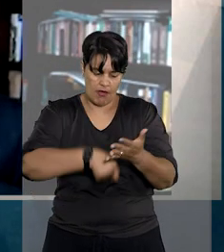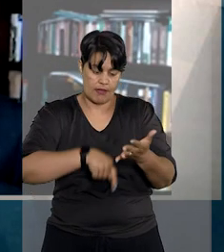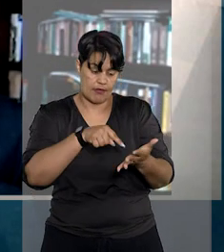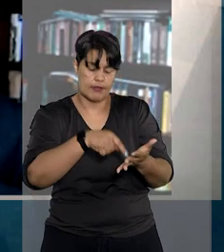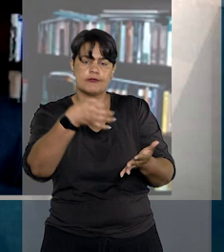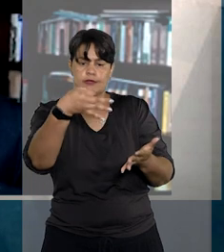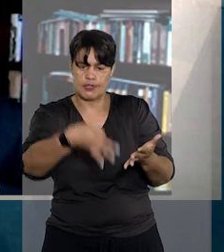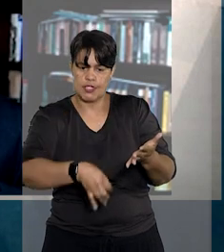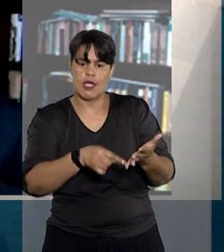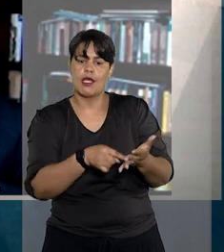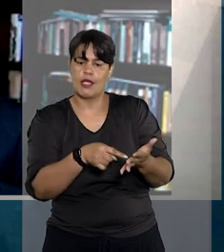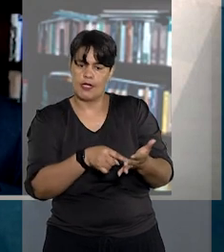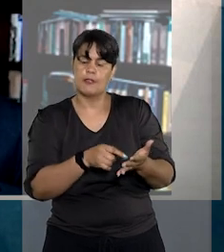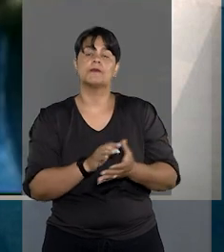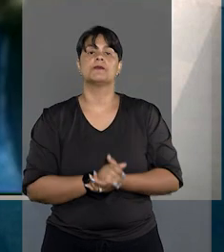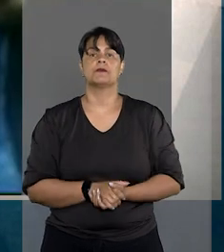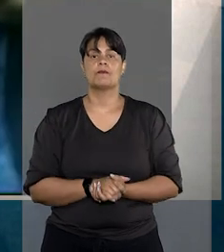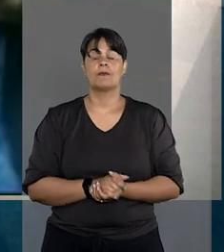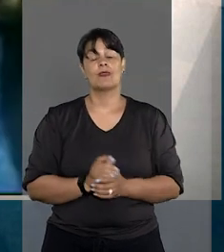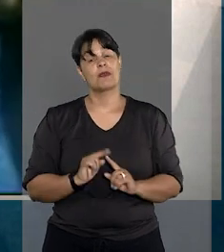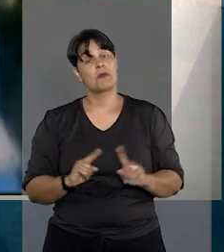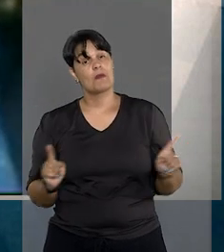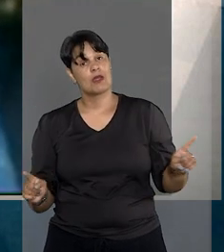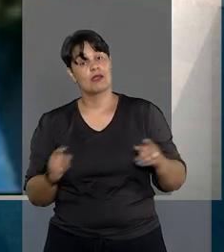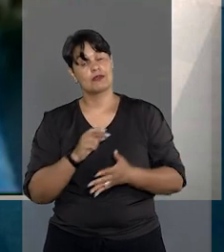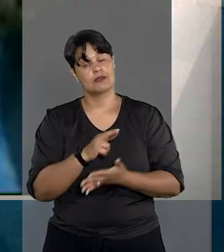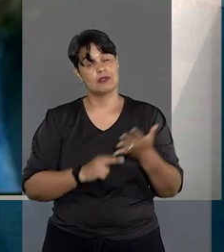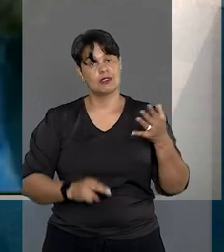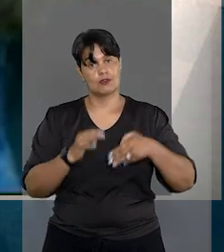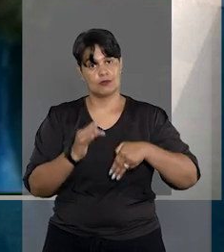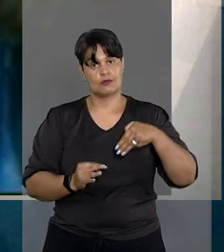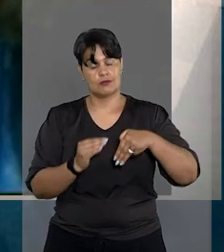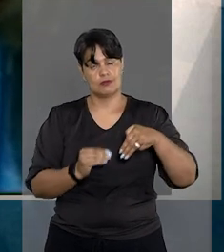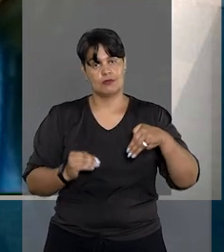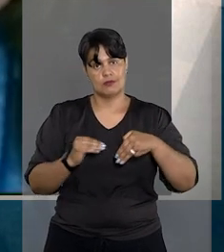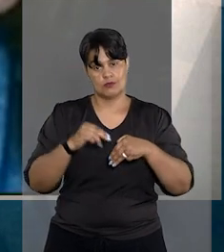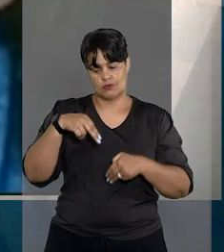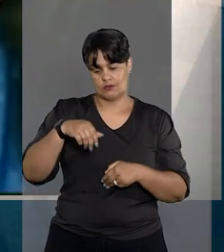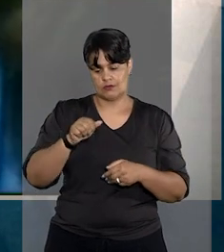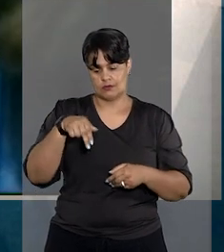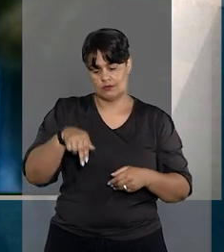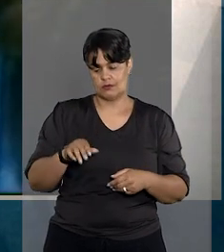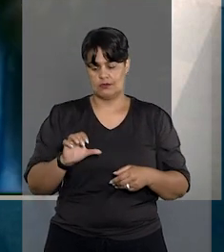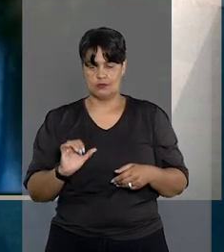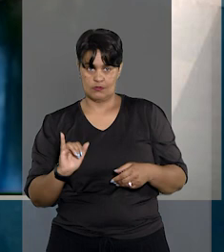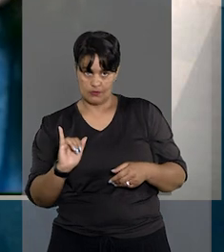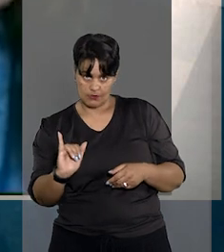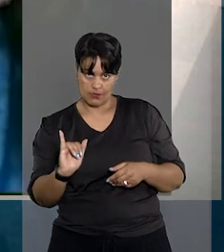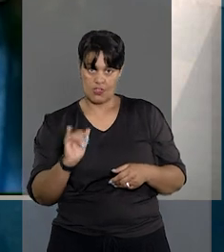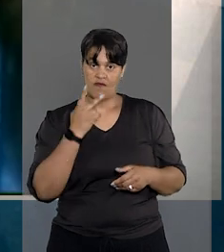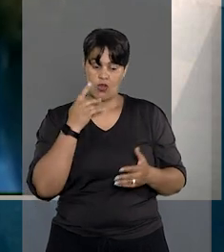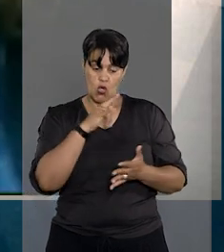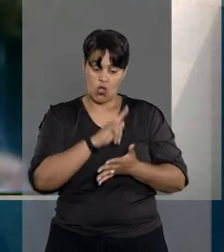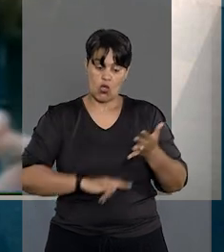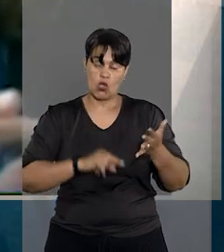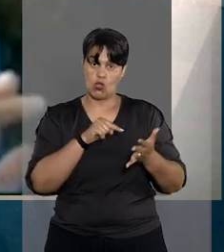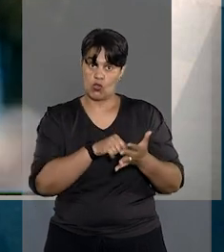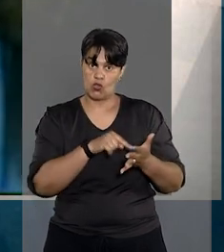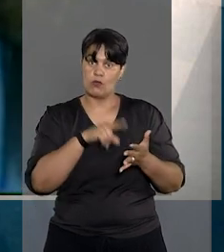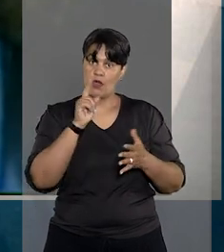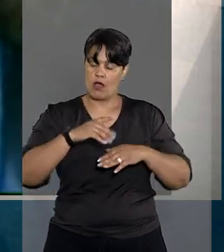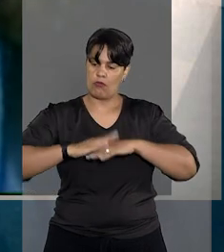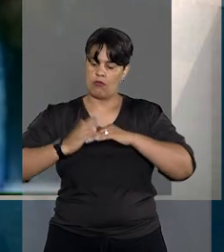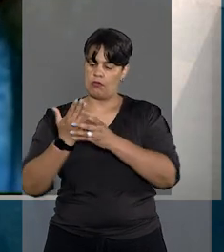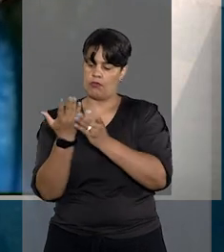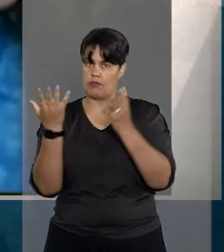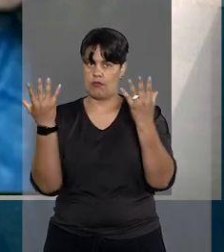como a grafia no documento. Mas a relatora do recurso, ministra Nancy Andrighi, destacou que o documento teria sido escrito de